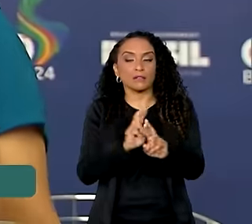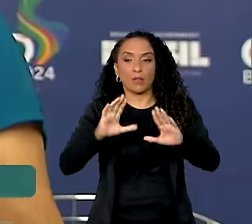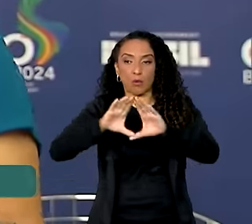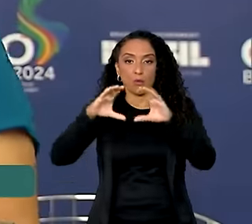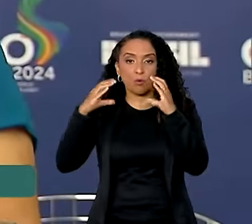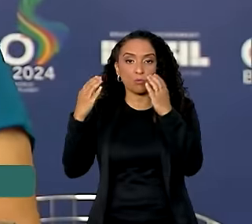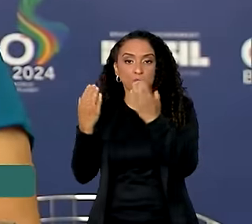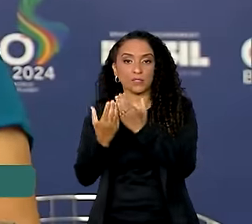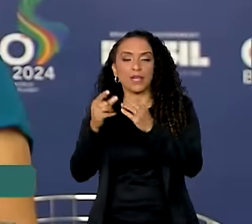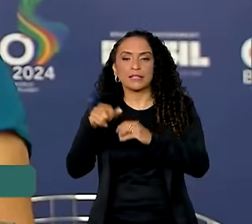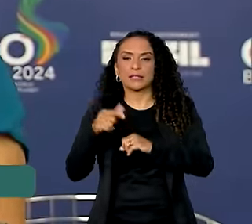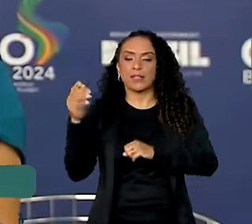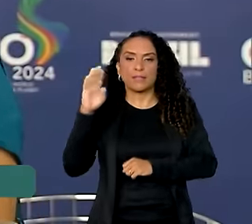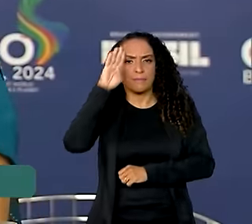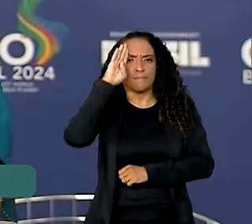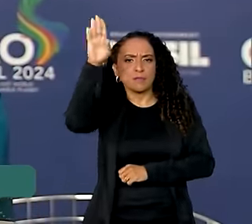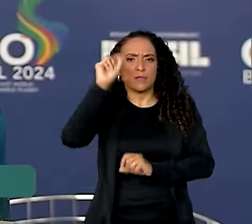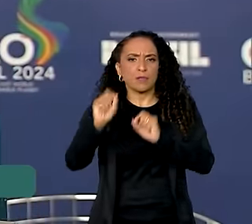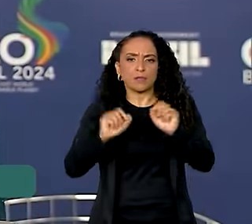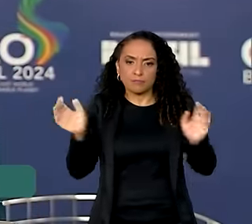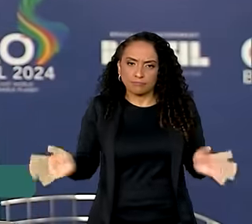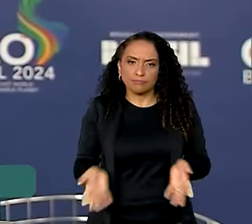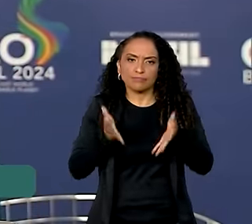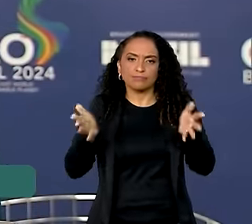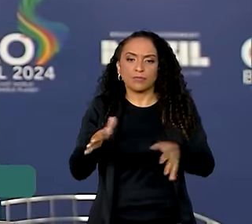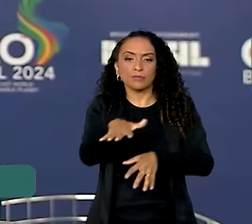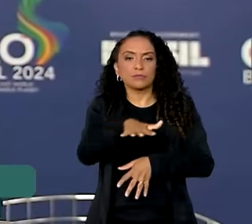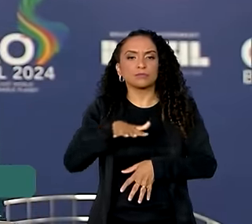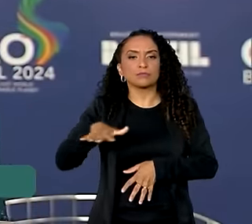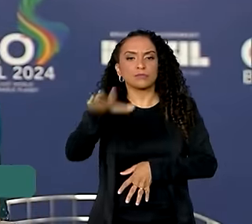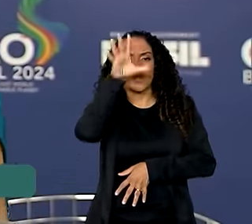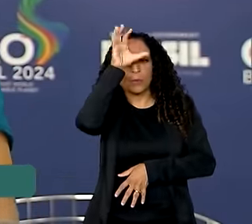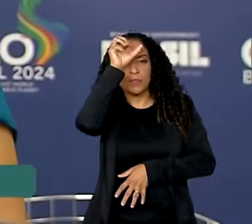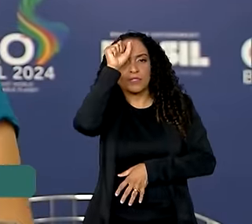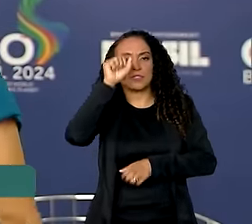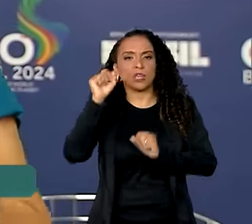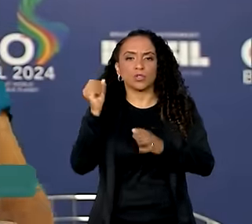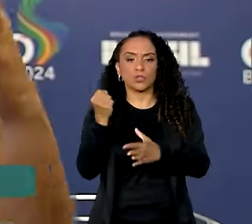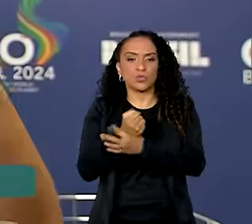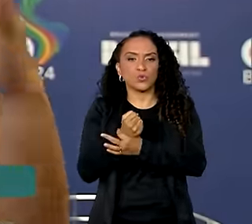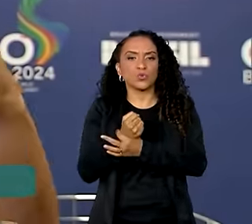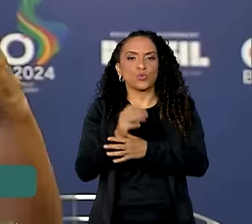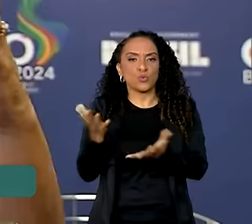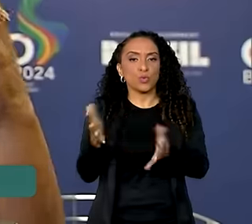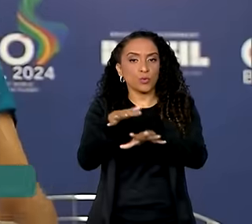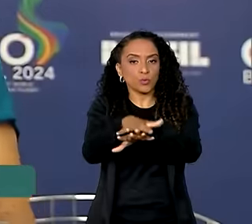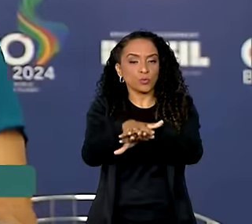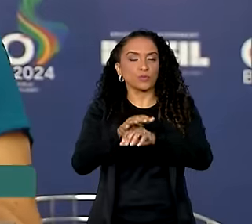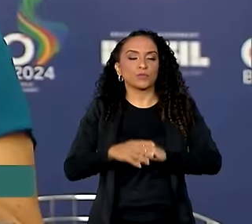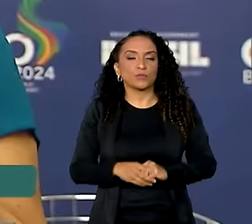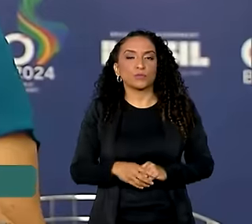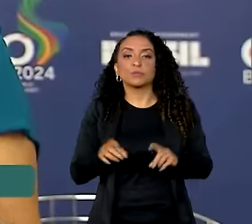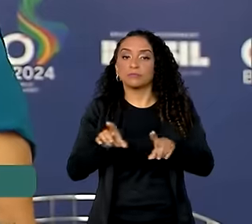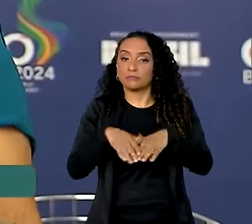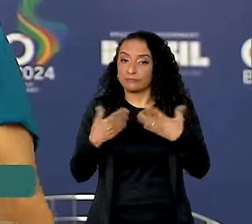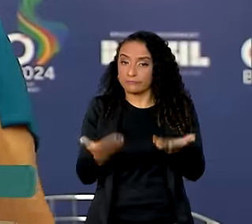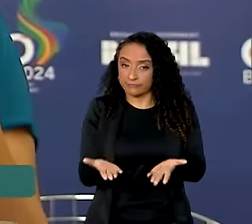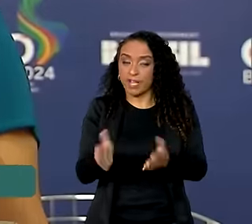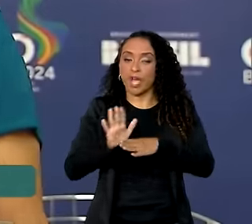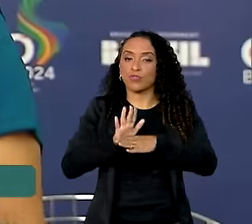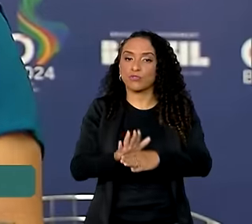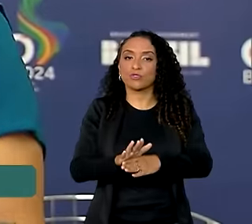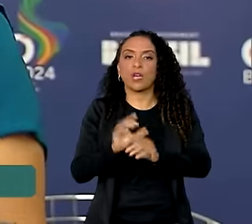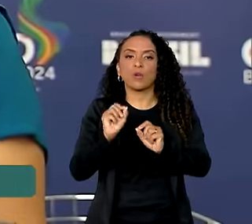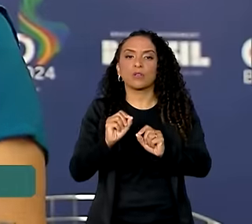comunidades é fundamental para promover um ambiente de aprendizado seguro e inclusivo, e assim ajudar a